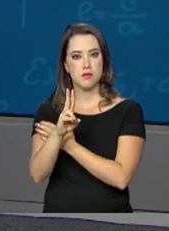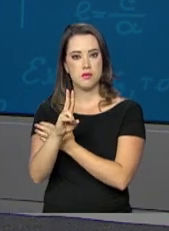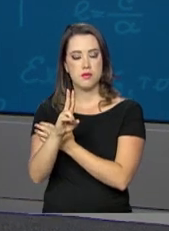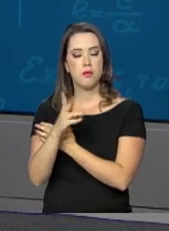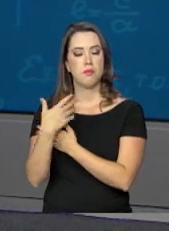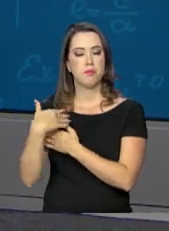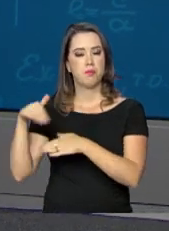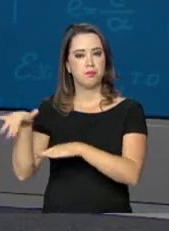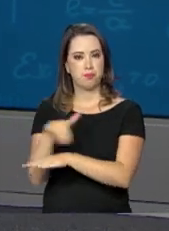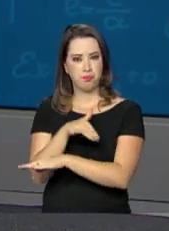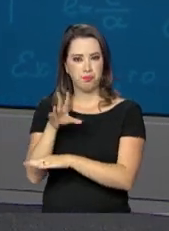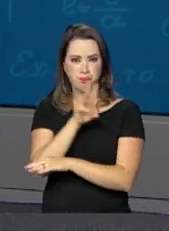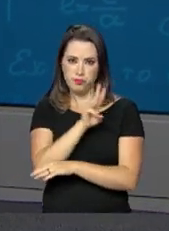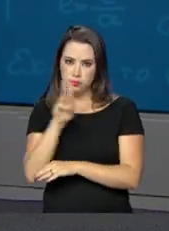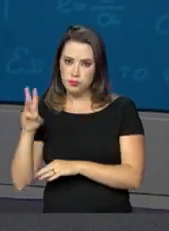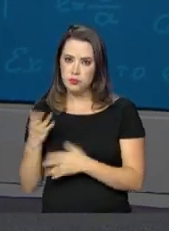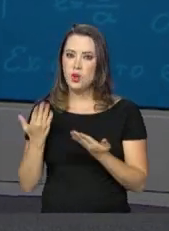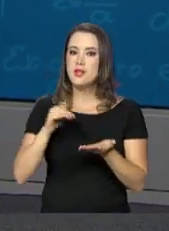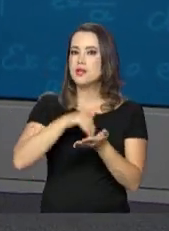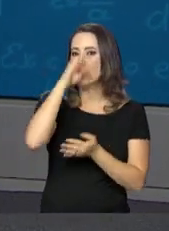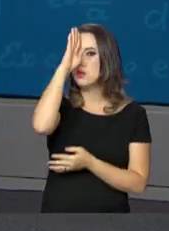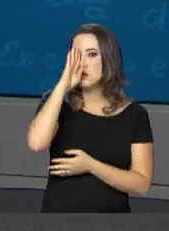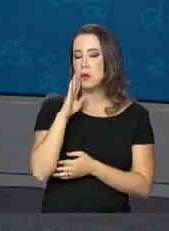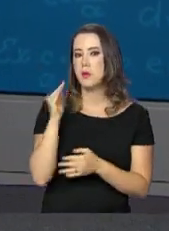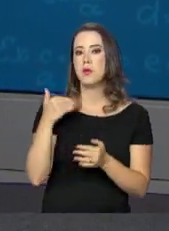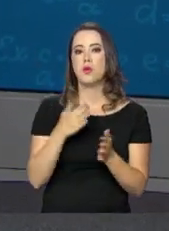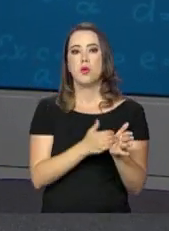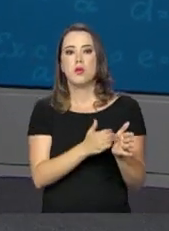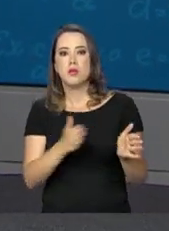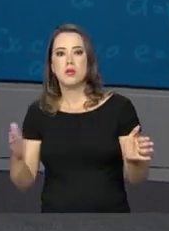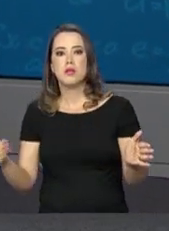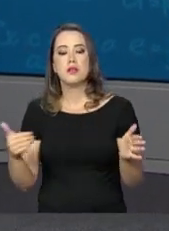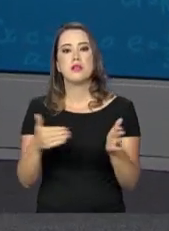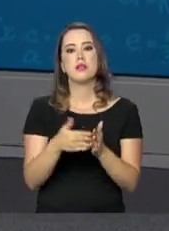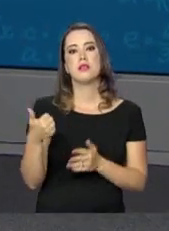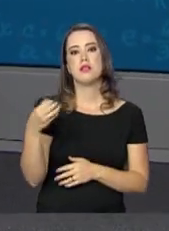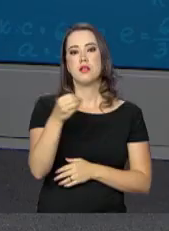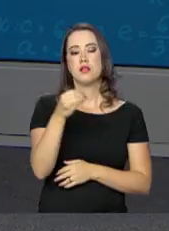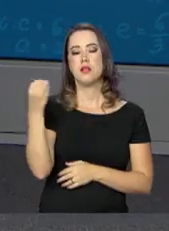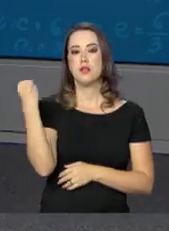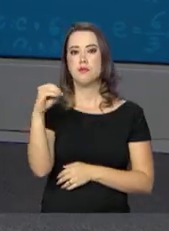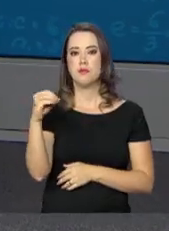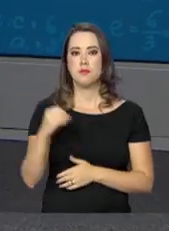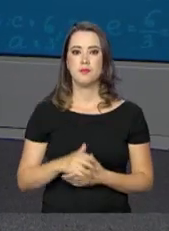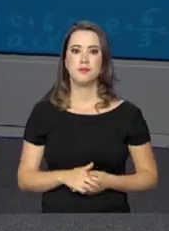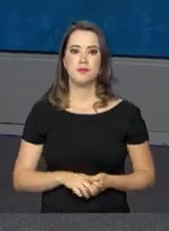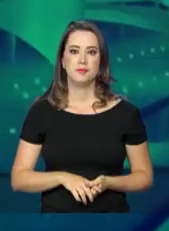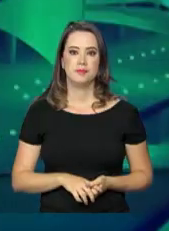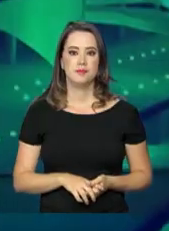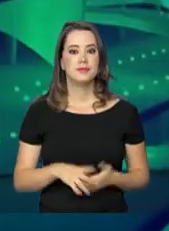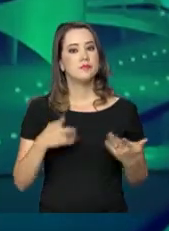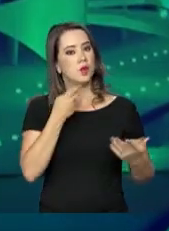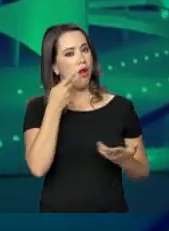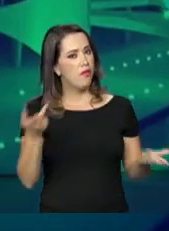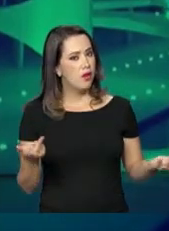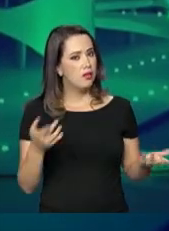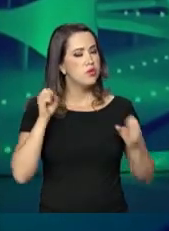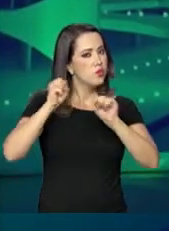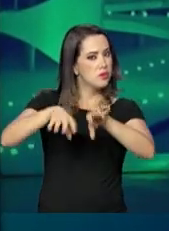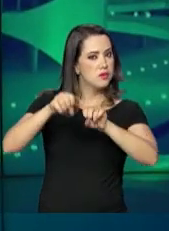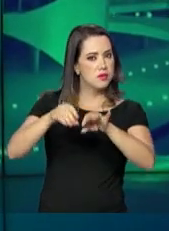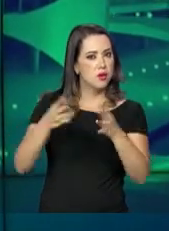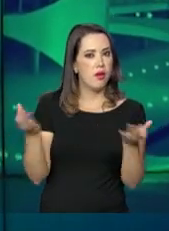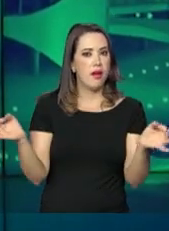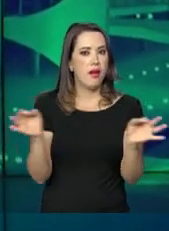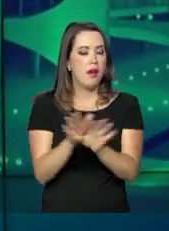.br. As inscrições são gratuitas e o prazo vai até o dia 10 de outubro. E ainda sobre educação,